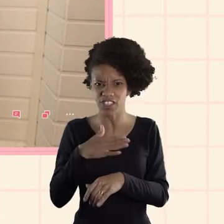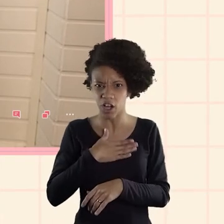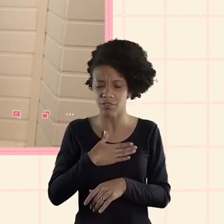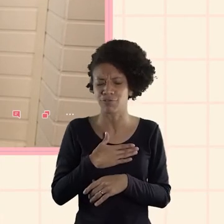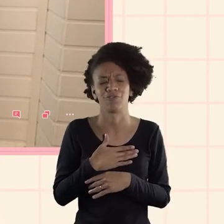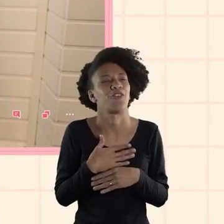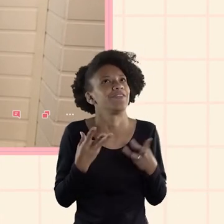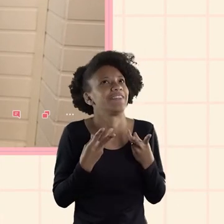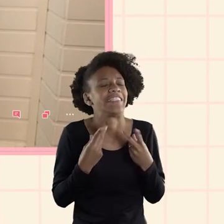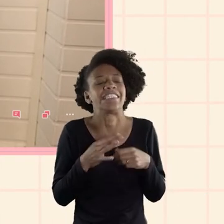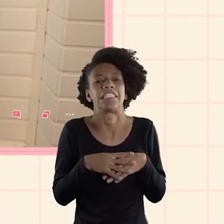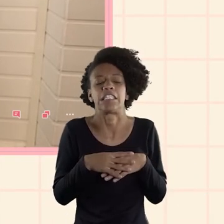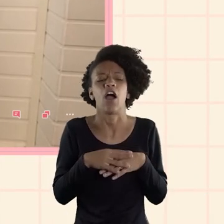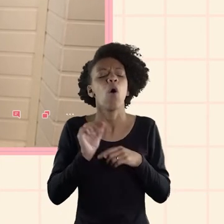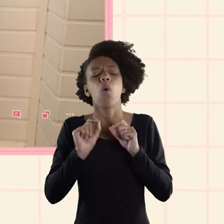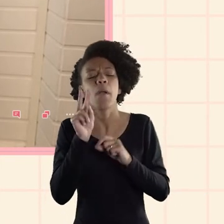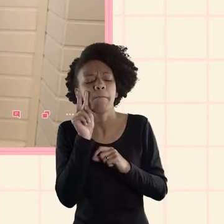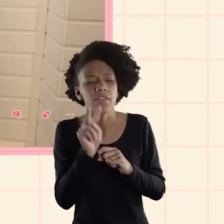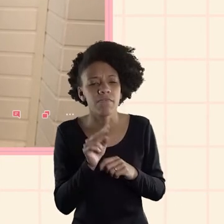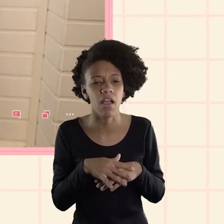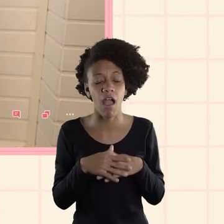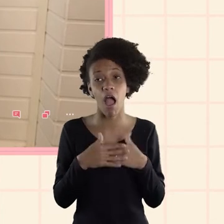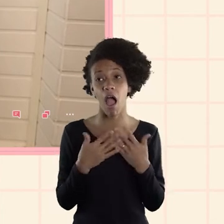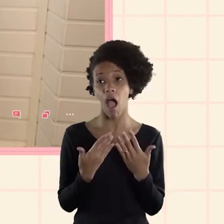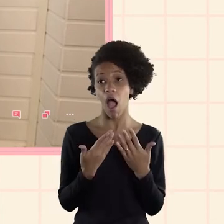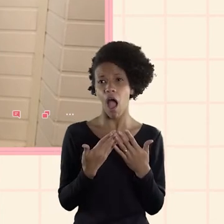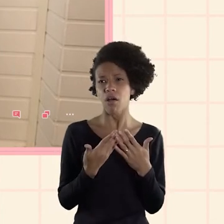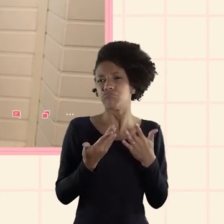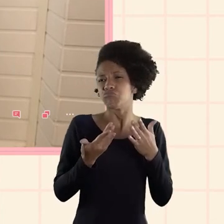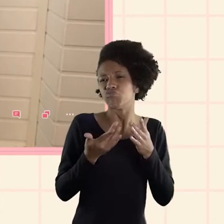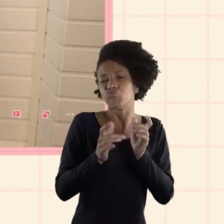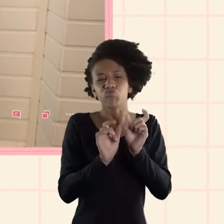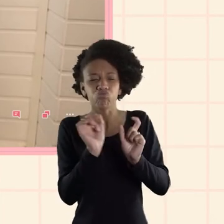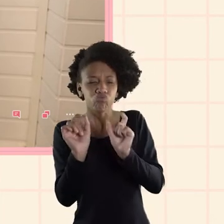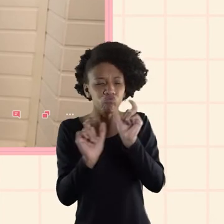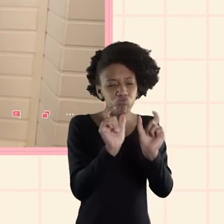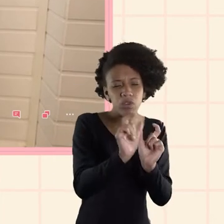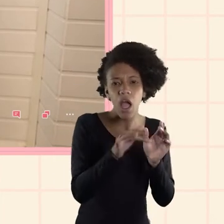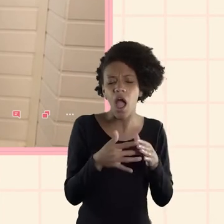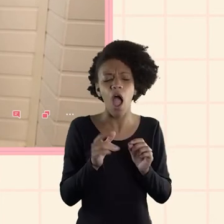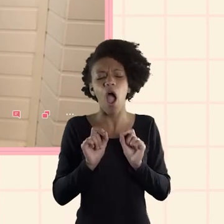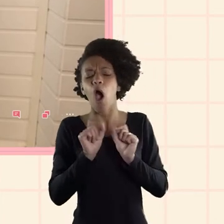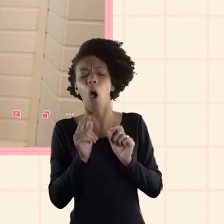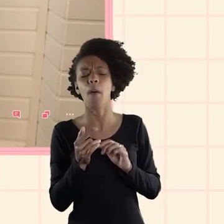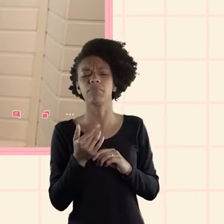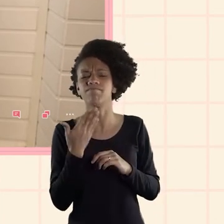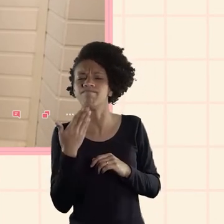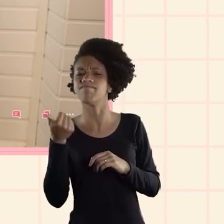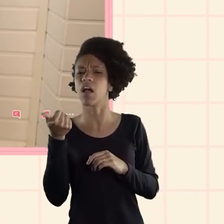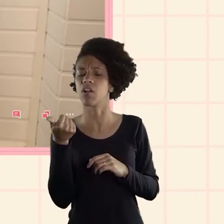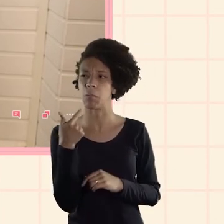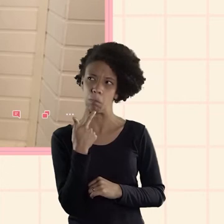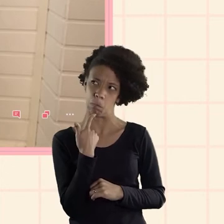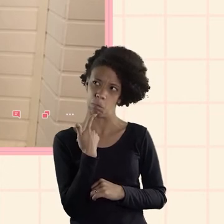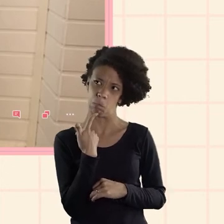gosta? Você se diverte? Muito O que você mais vê na internet? Nenhuma Como é que você acha que essas coisas podem deixar